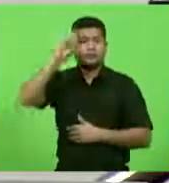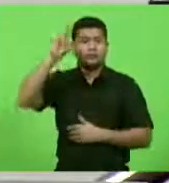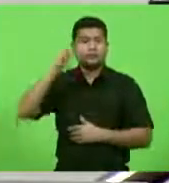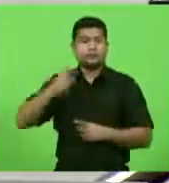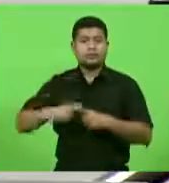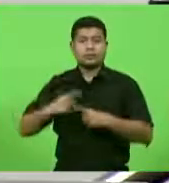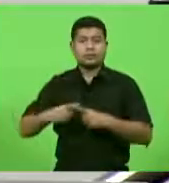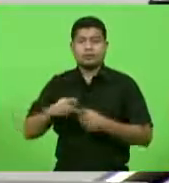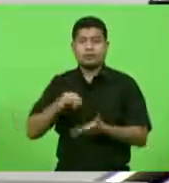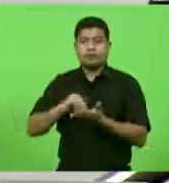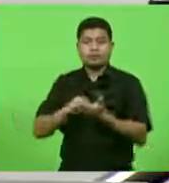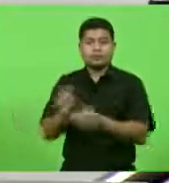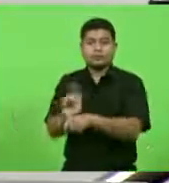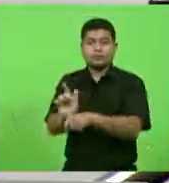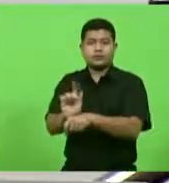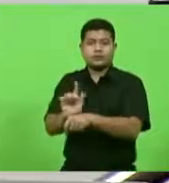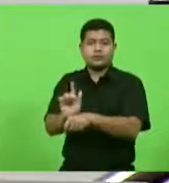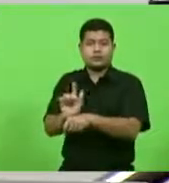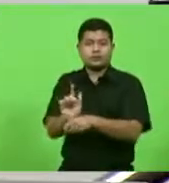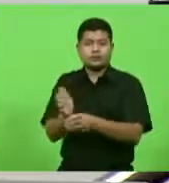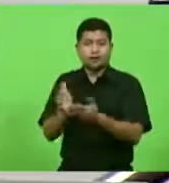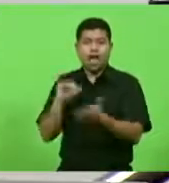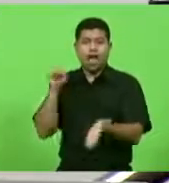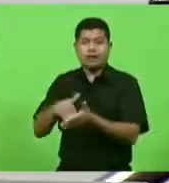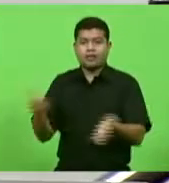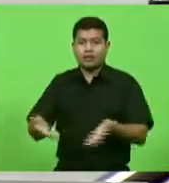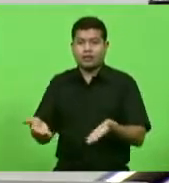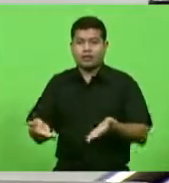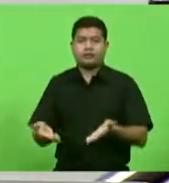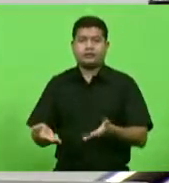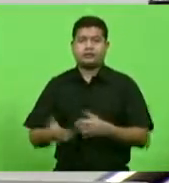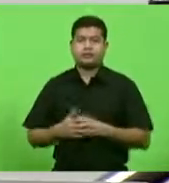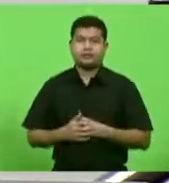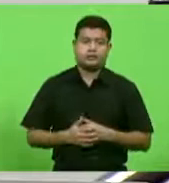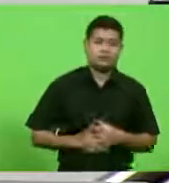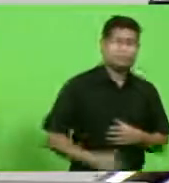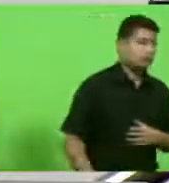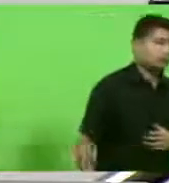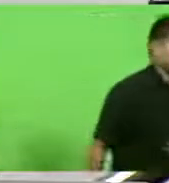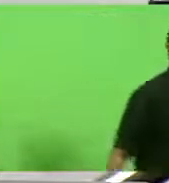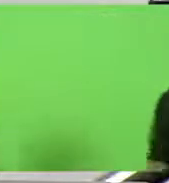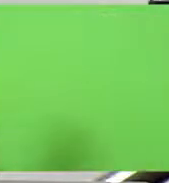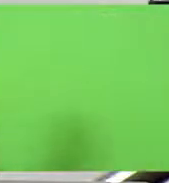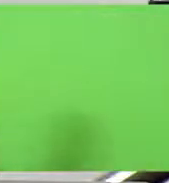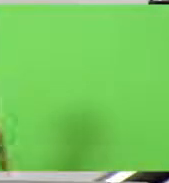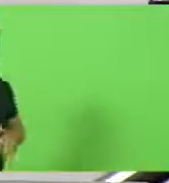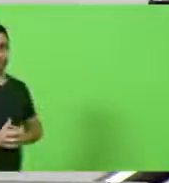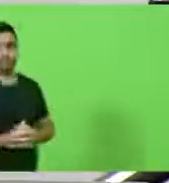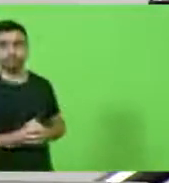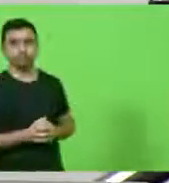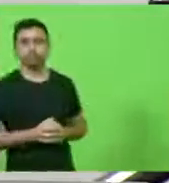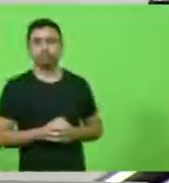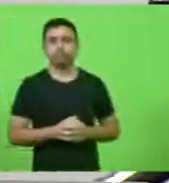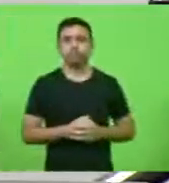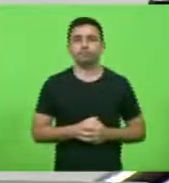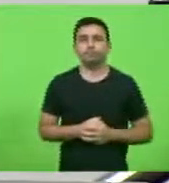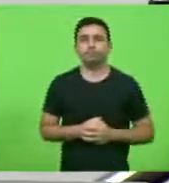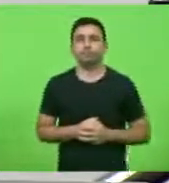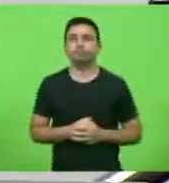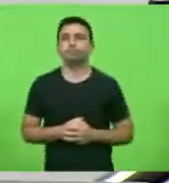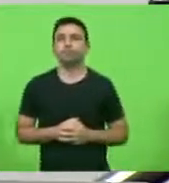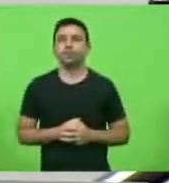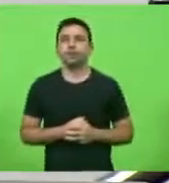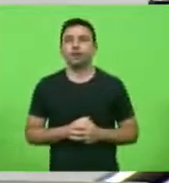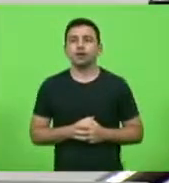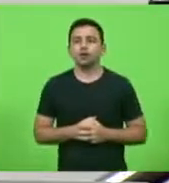conduzir até aqui o gerenciamento da crise quantas vidas colegas deputados poderiam ter